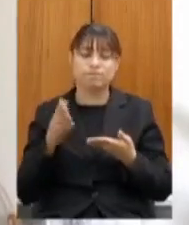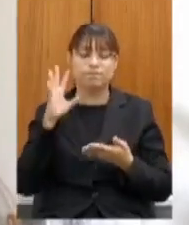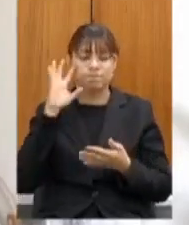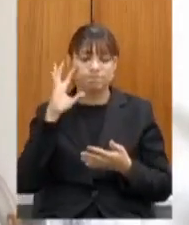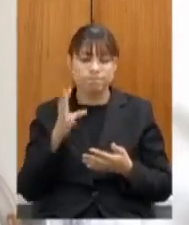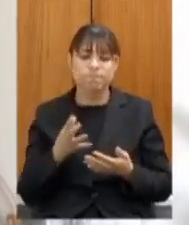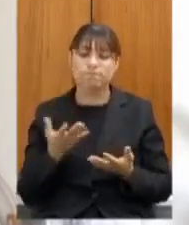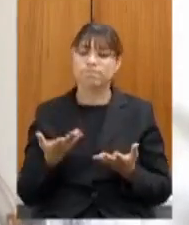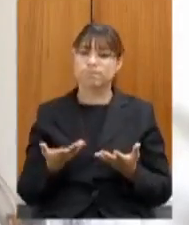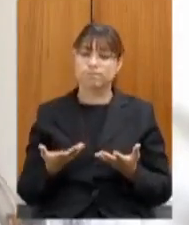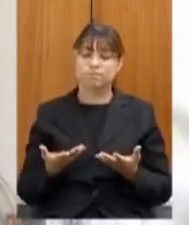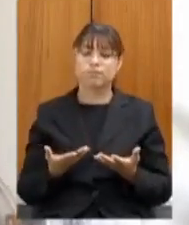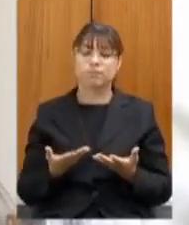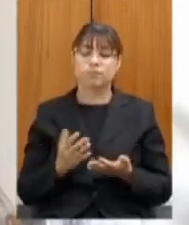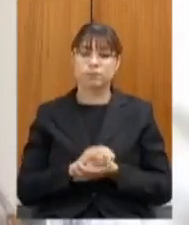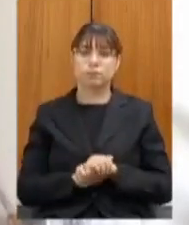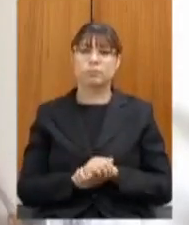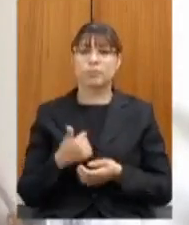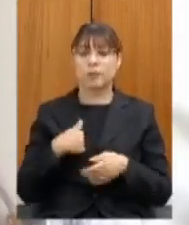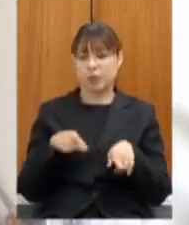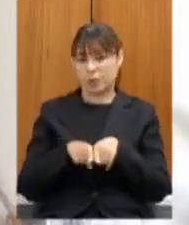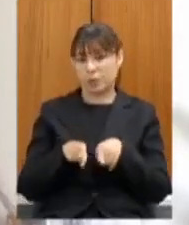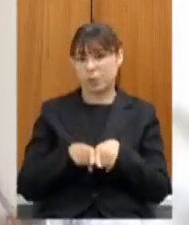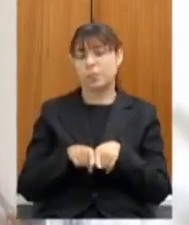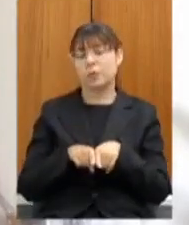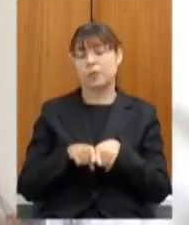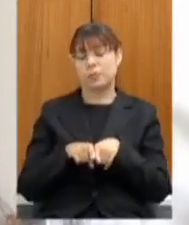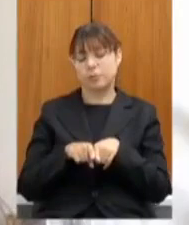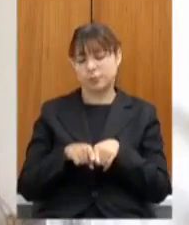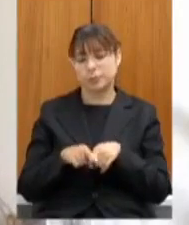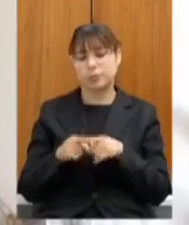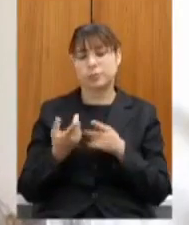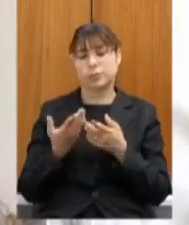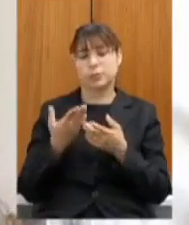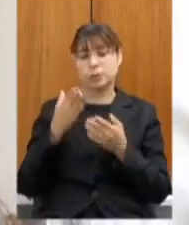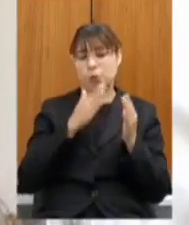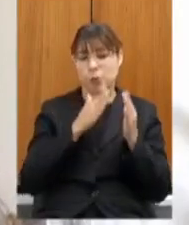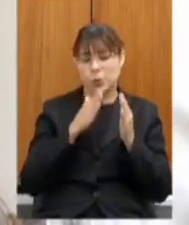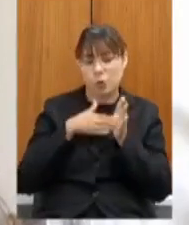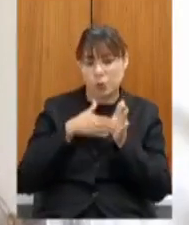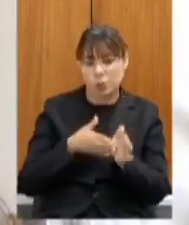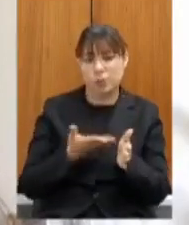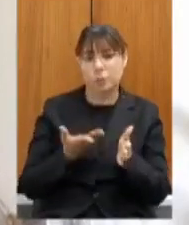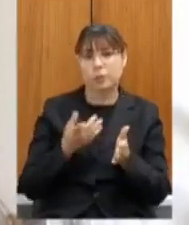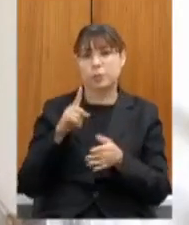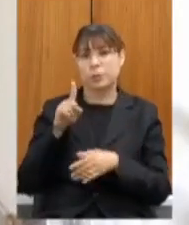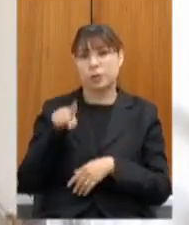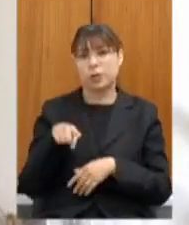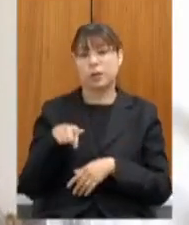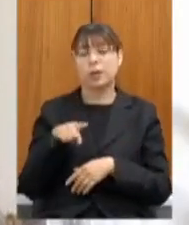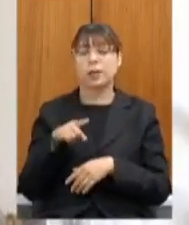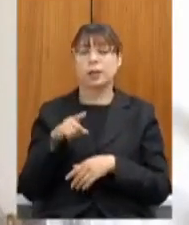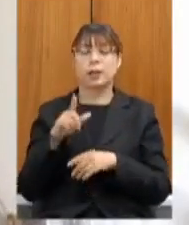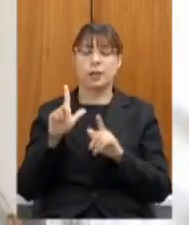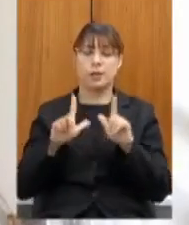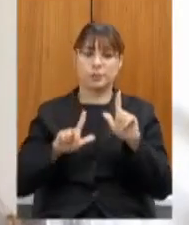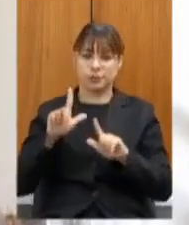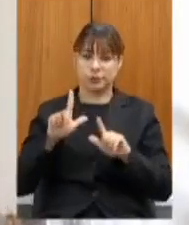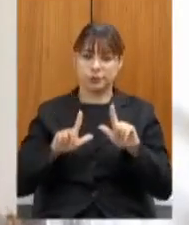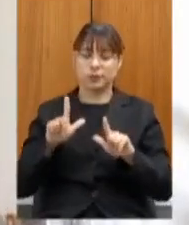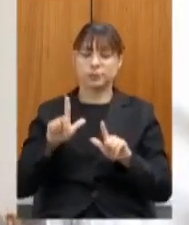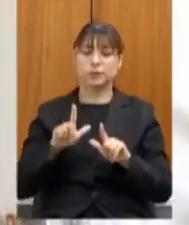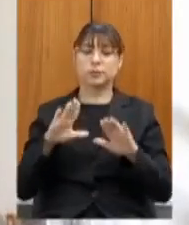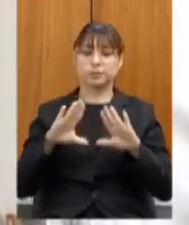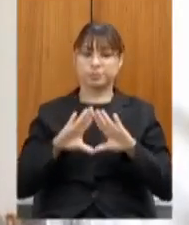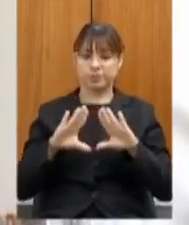eu também participei ativamente da questão da inclusão da nossa TV Assembleia nas